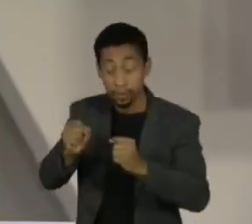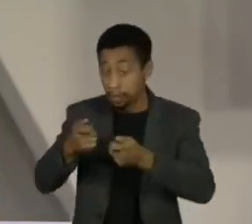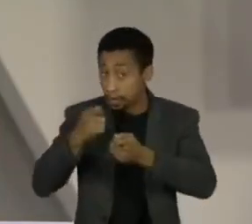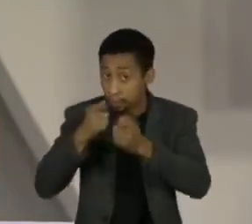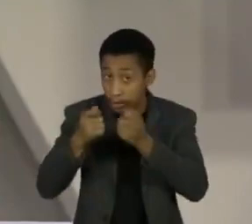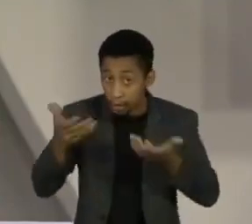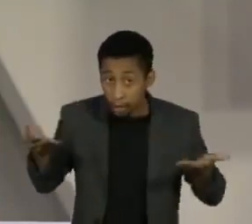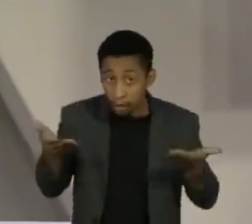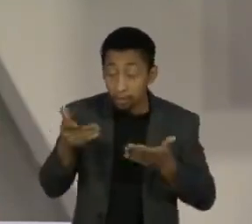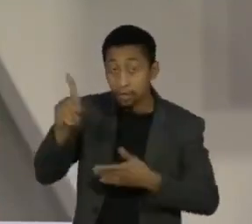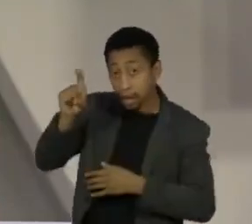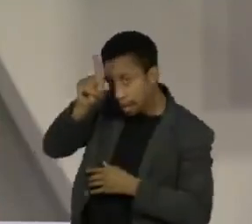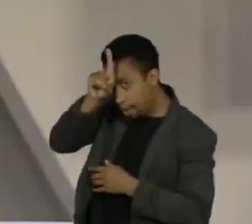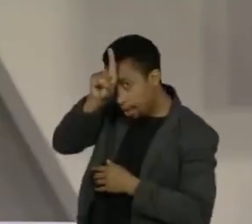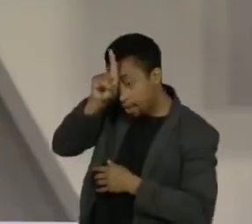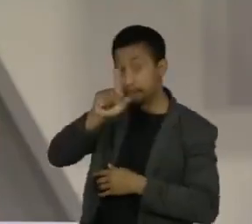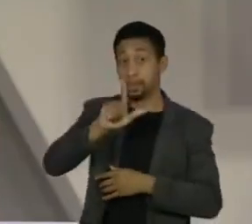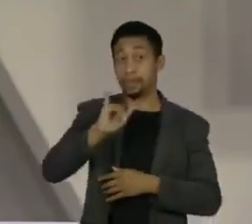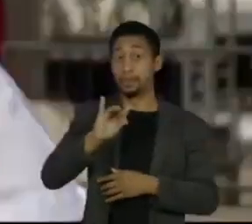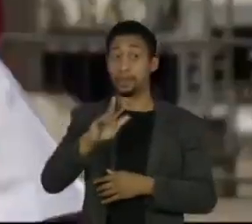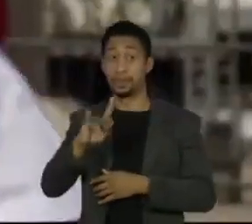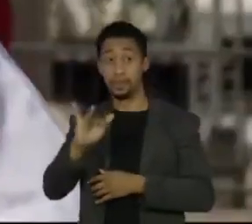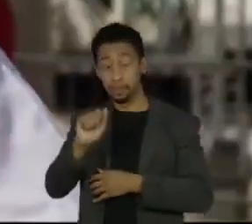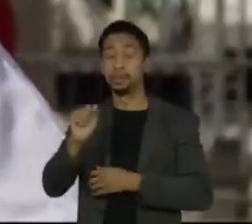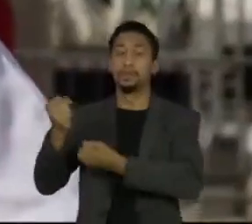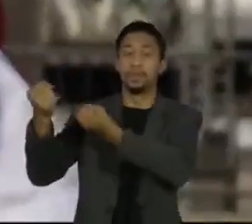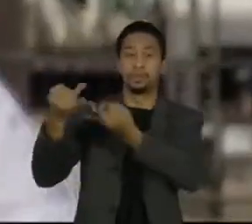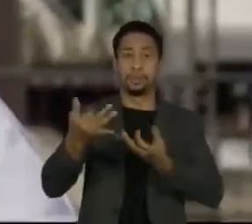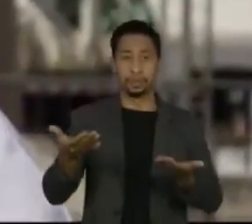correspondente na Alemanha, Lívia Filadelfo.